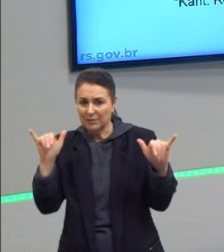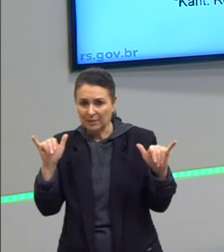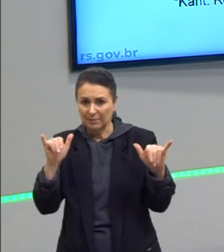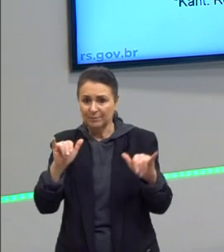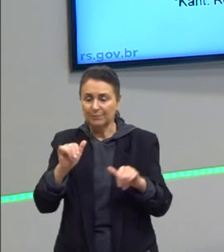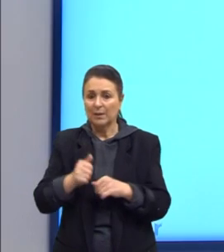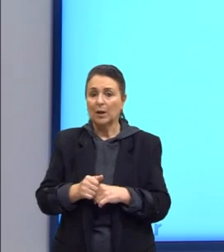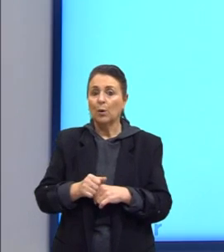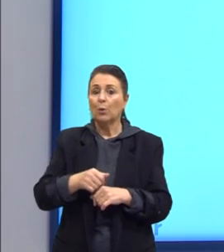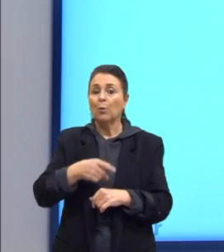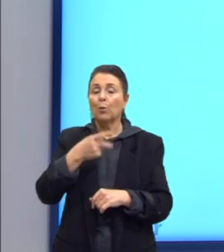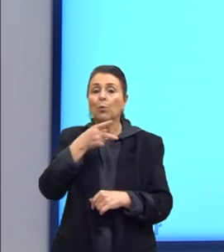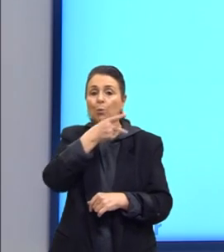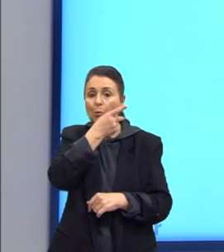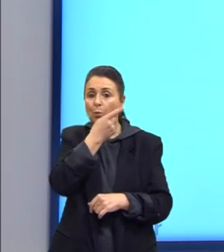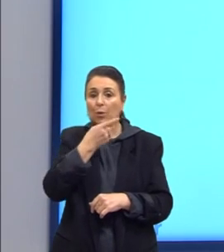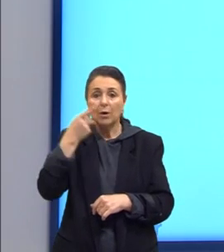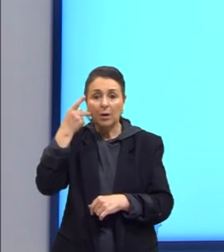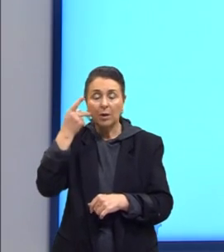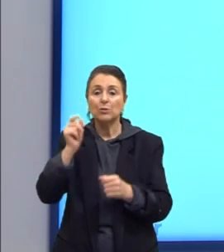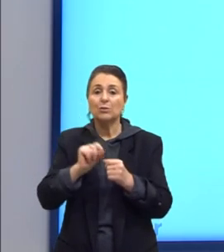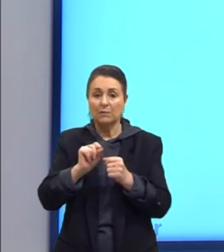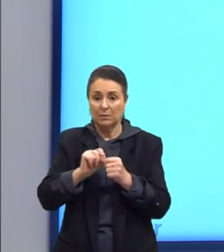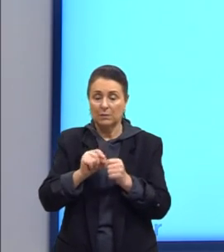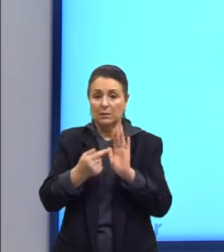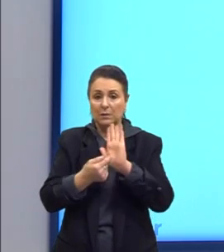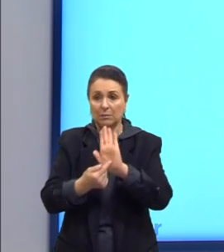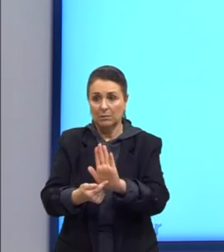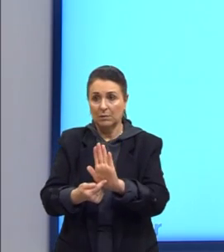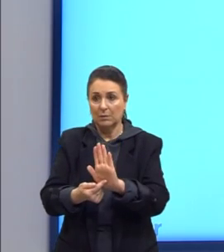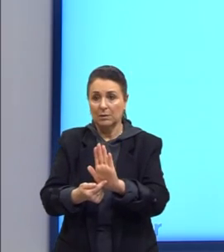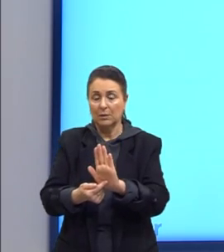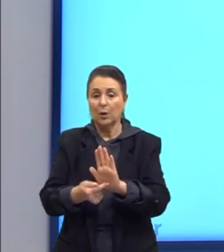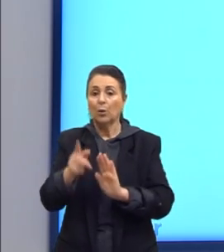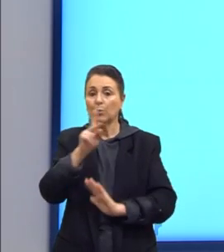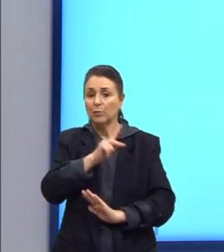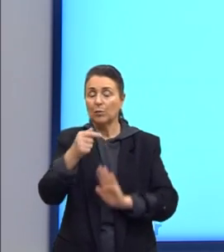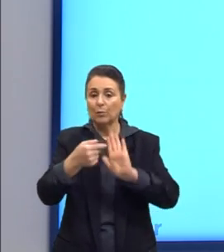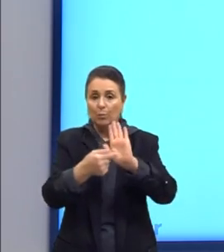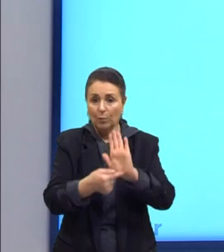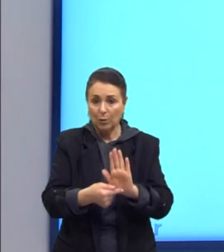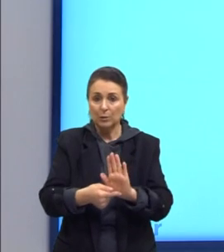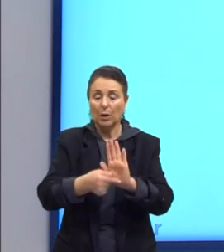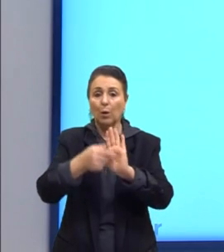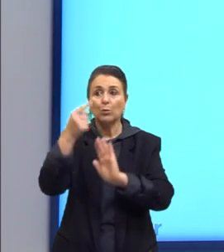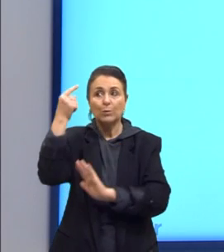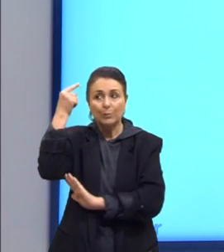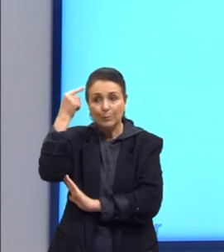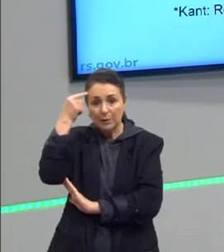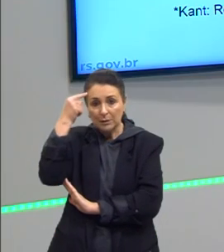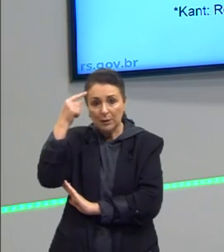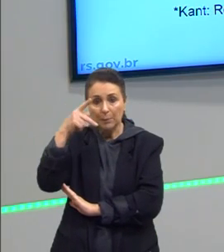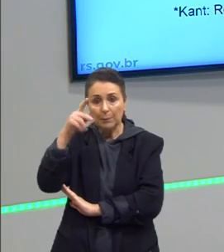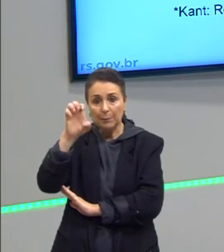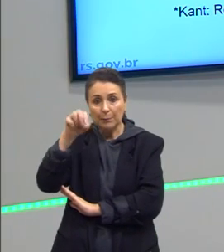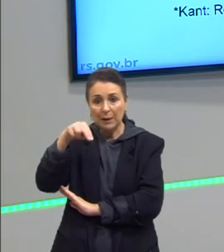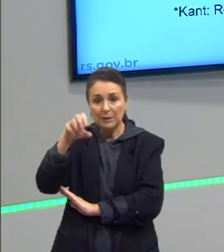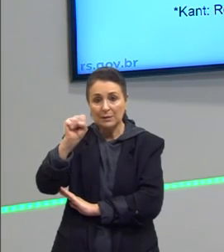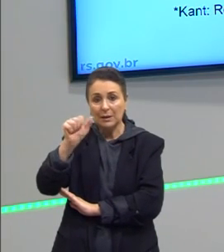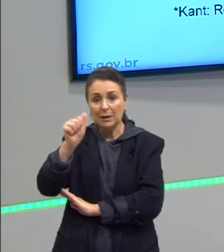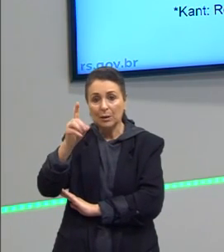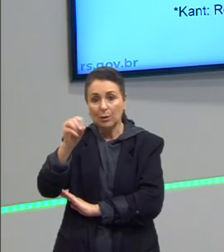Então, o Kant faz isso. Eu trago esses pensadores no aspecto de como eles